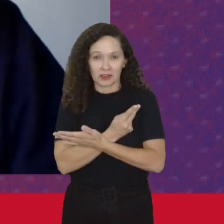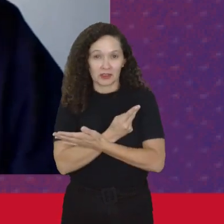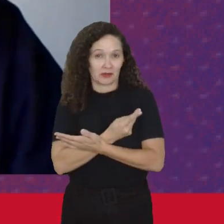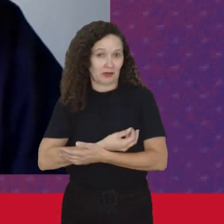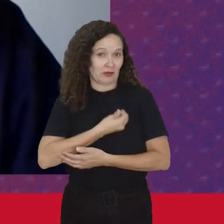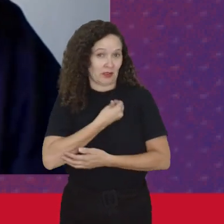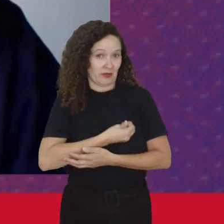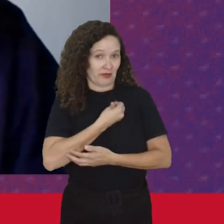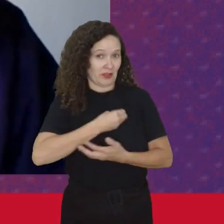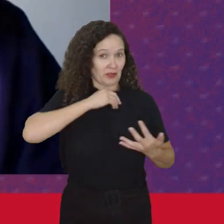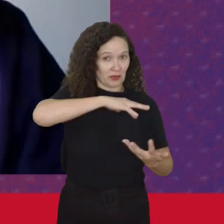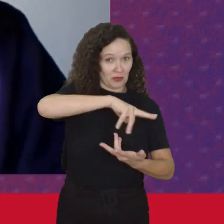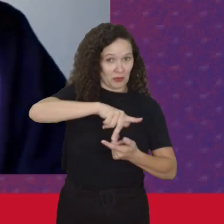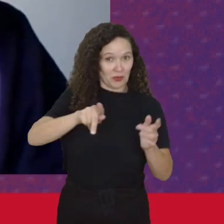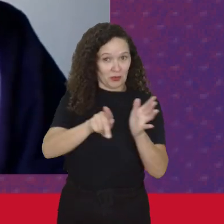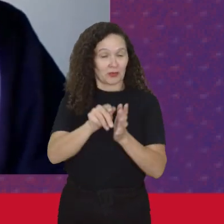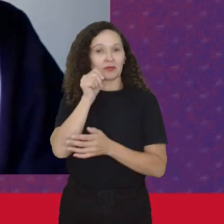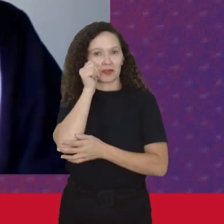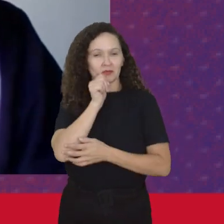Em redor do mundo